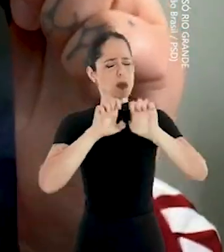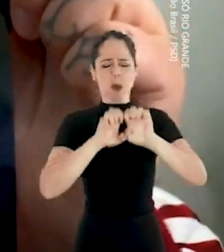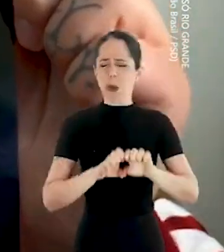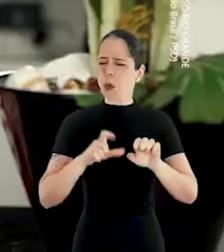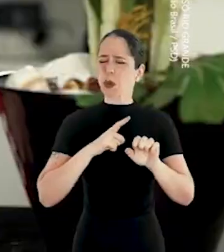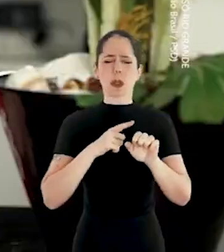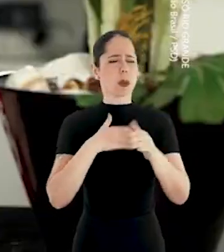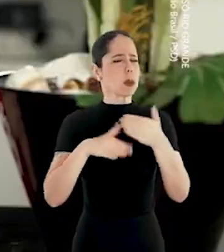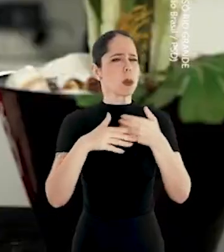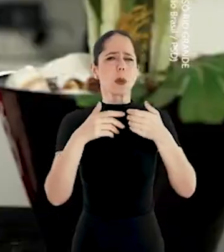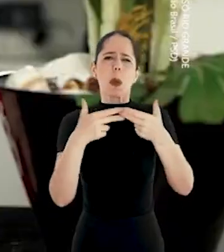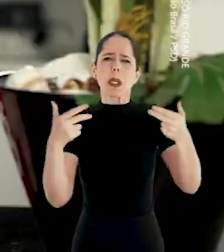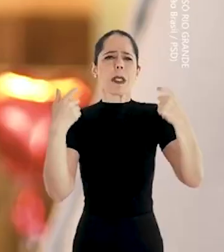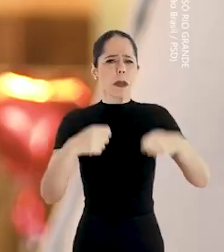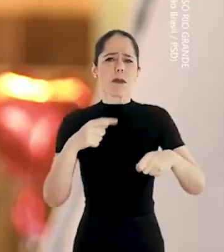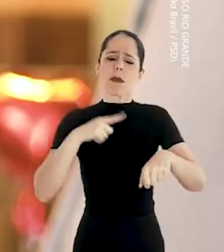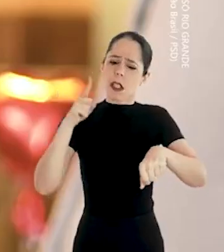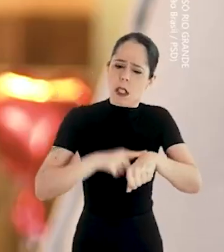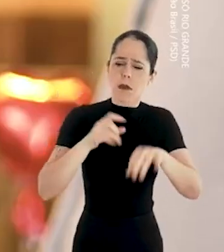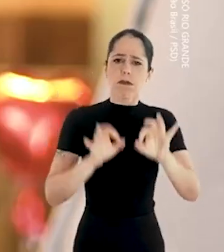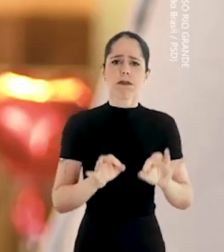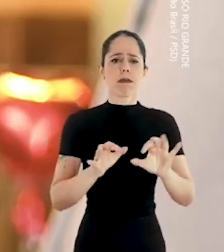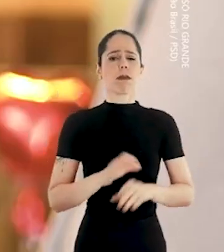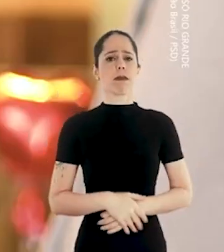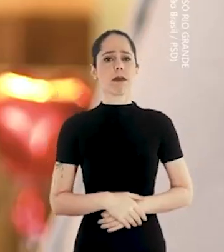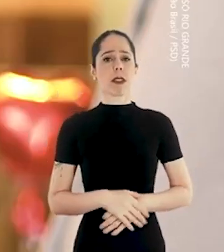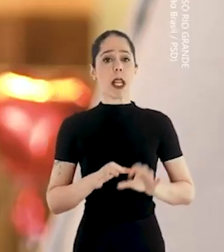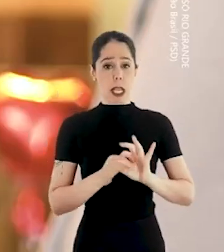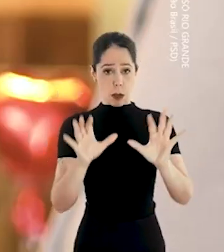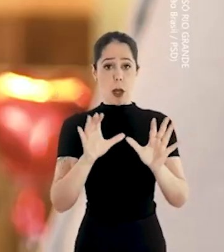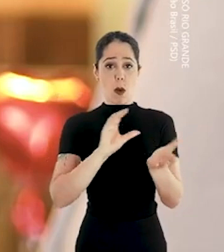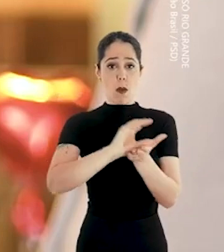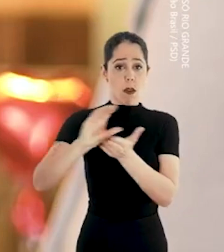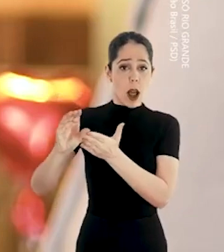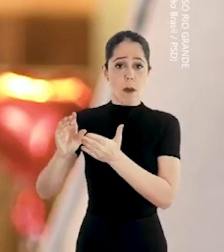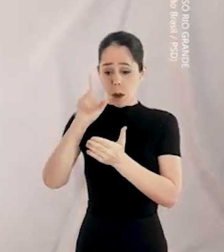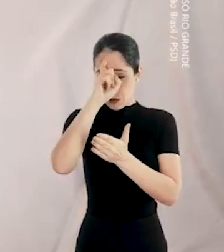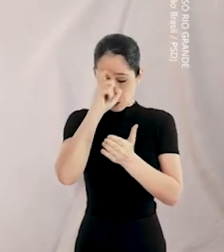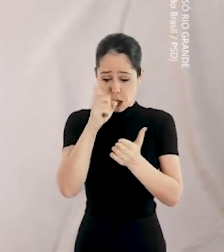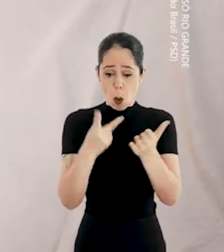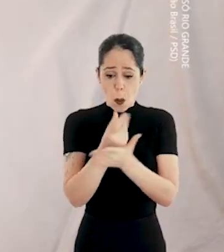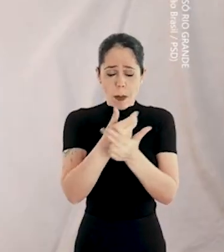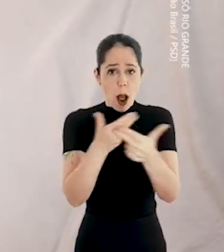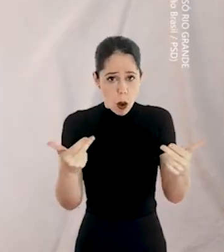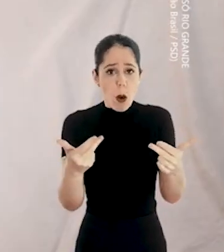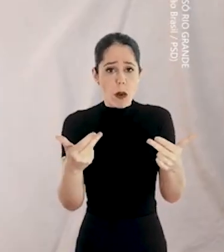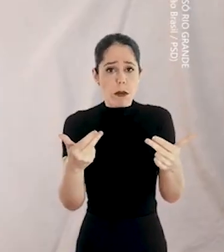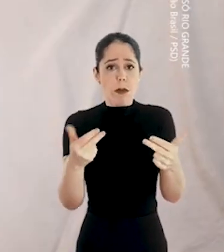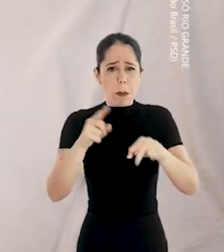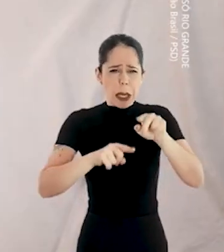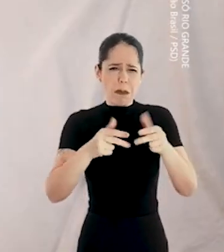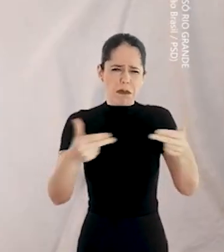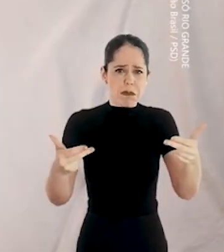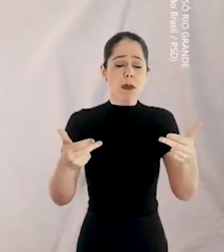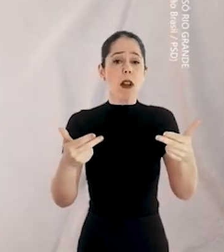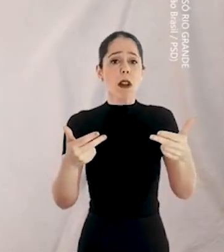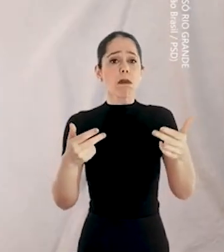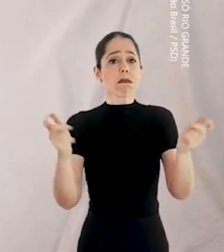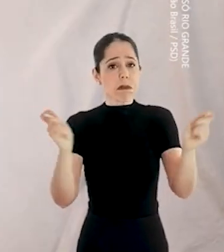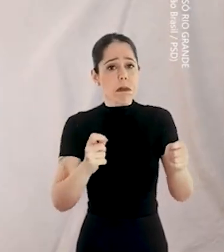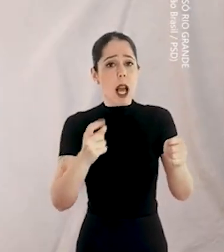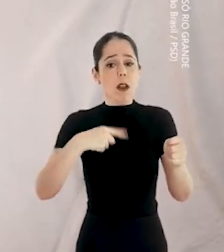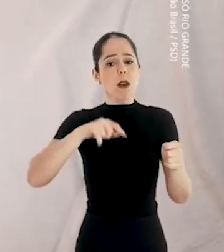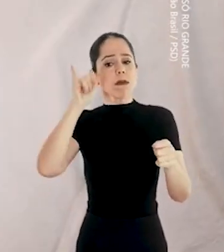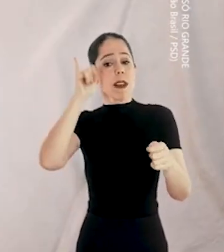preciso, estava lá na hora. Foram liberadas verbas pro hospital adquirir equipamentos. Isso possibilitou que a gente não